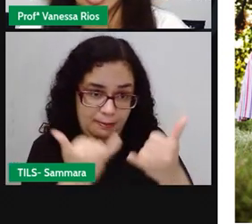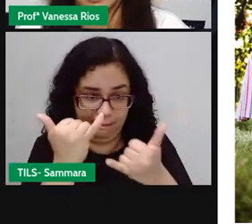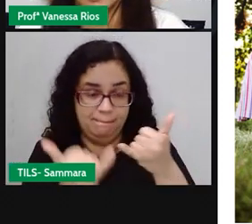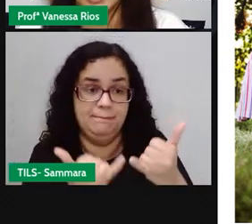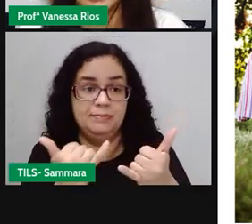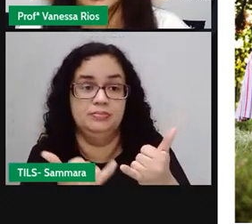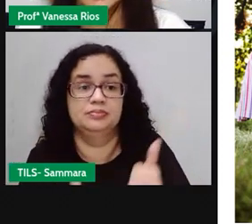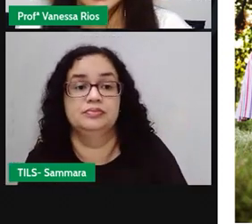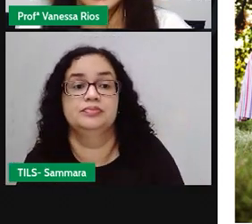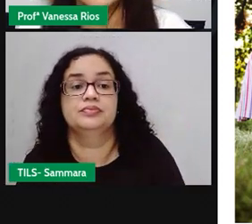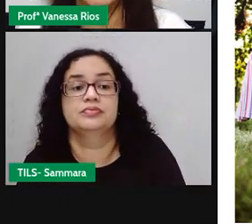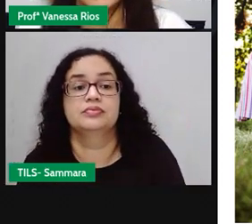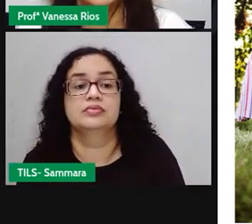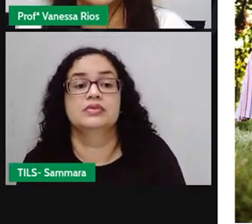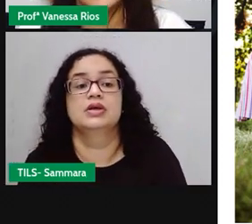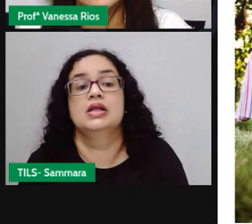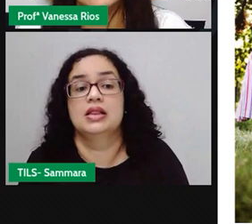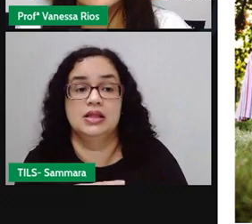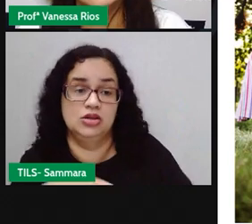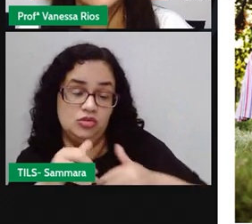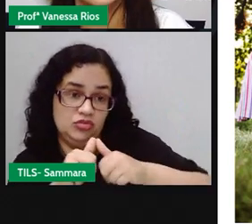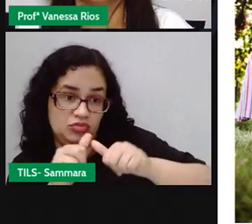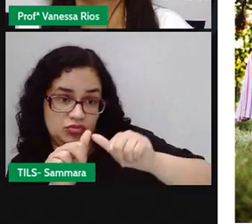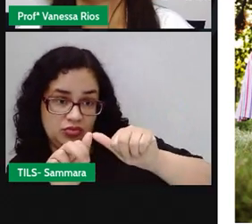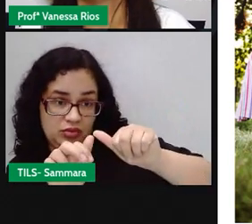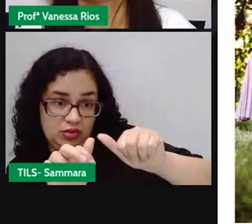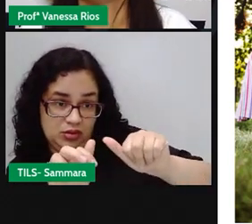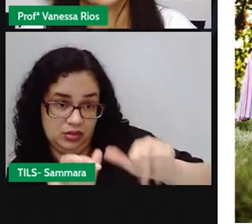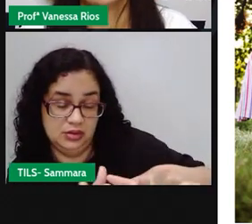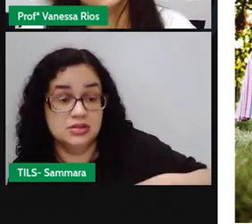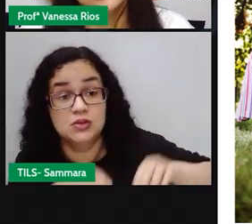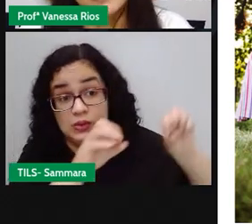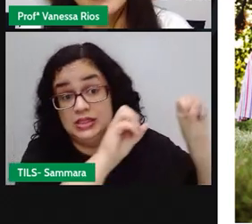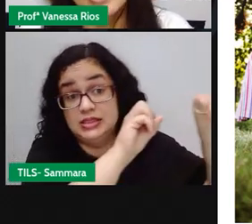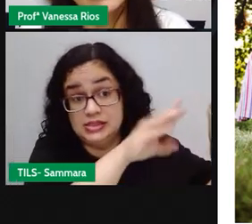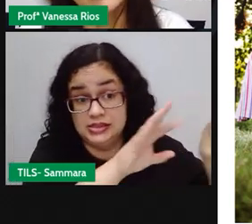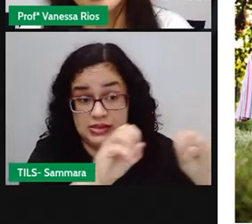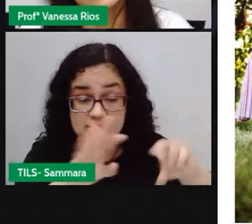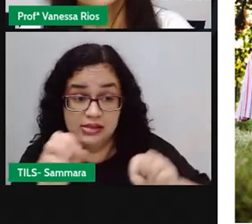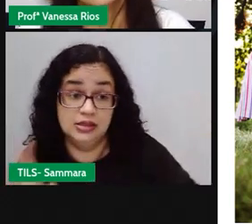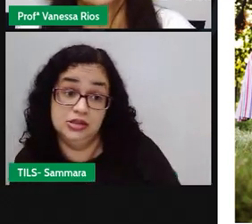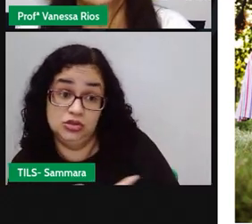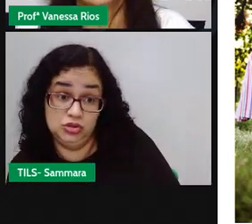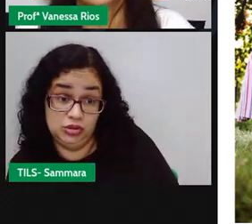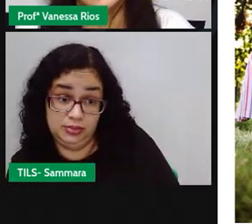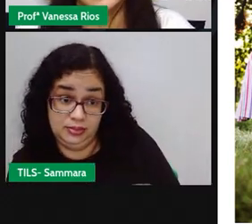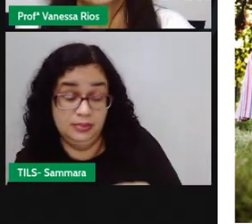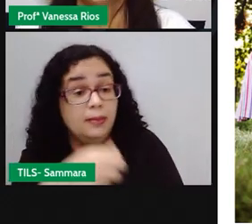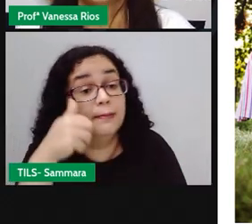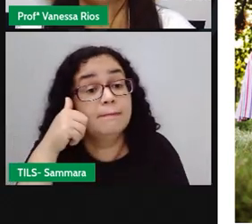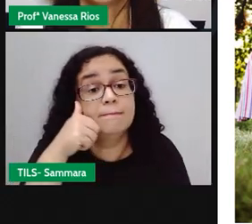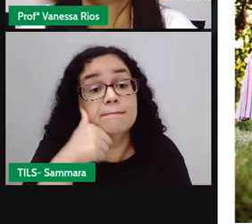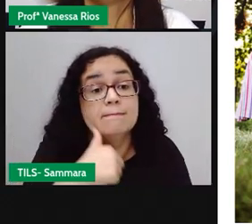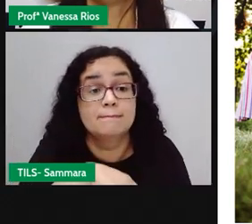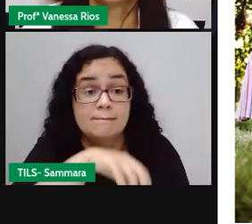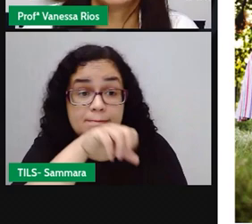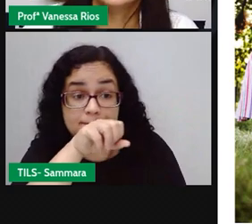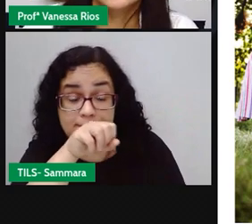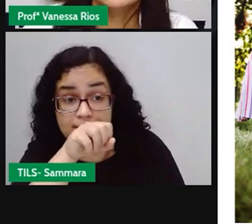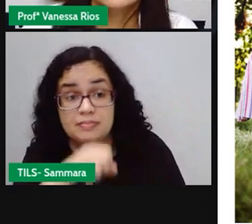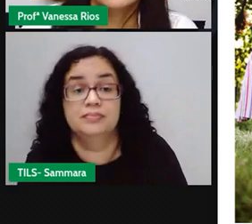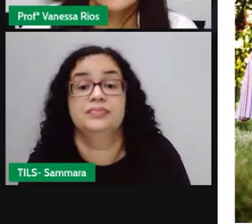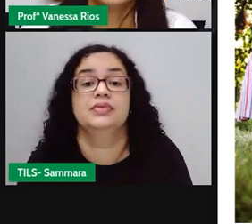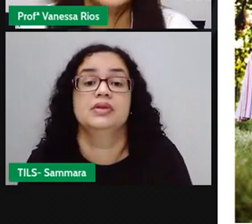dessa ação, não é? Elas permanecem, elas são ensinadas de pai para filho e algumas novas